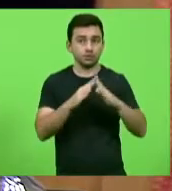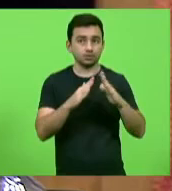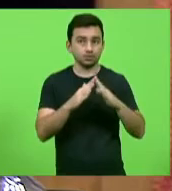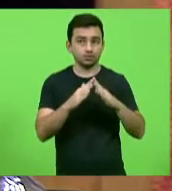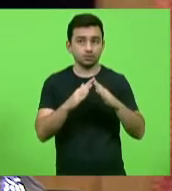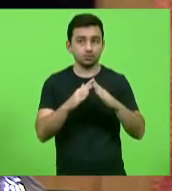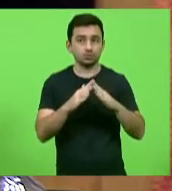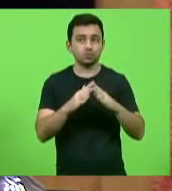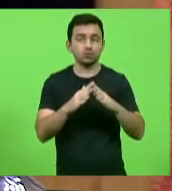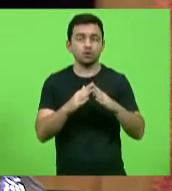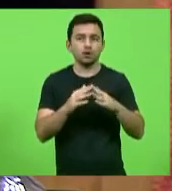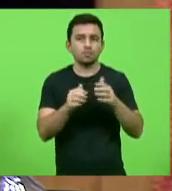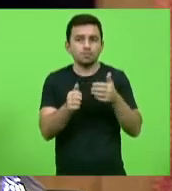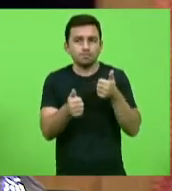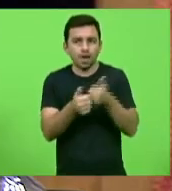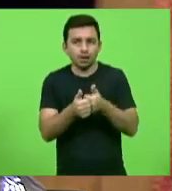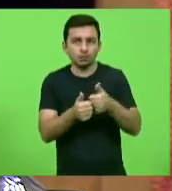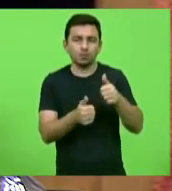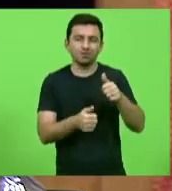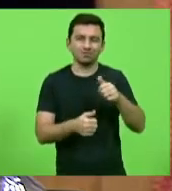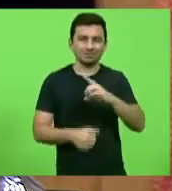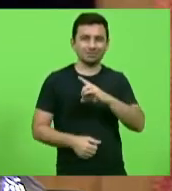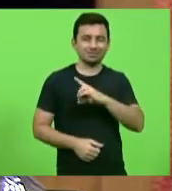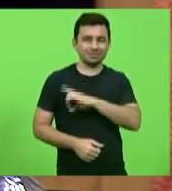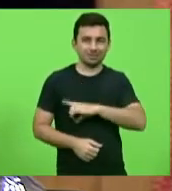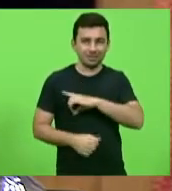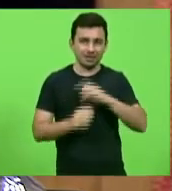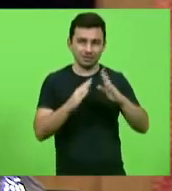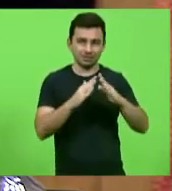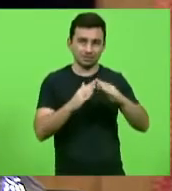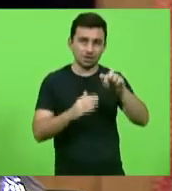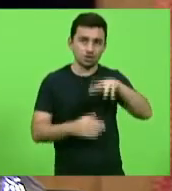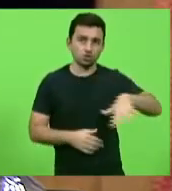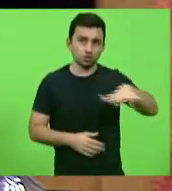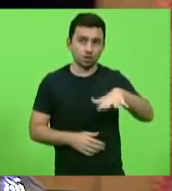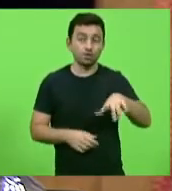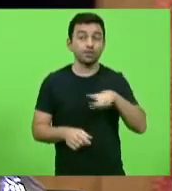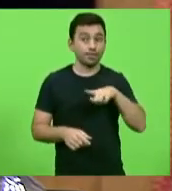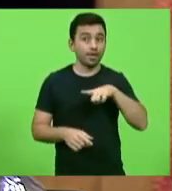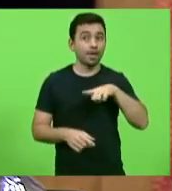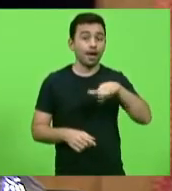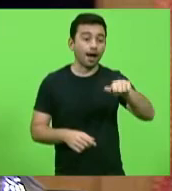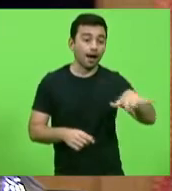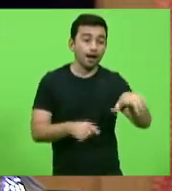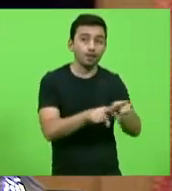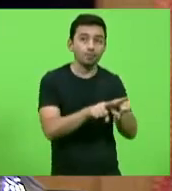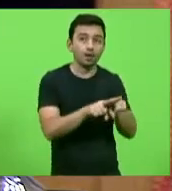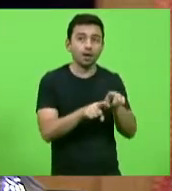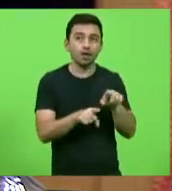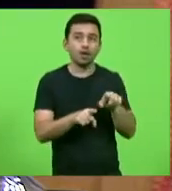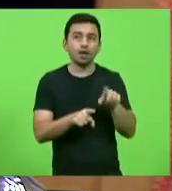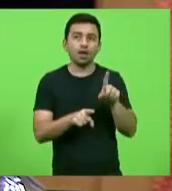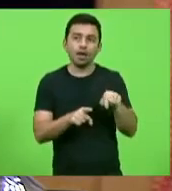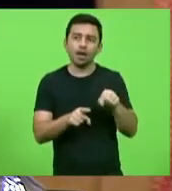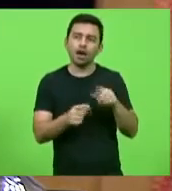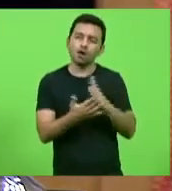junto à delegacia regional e, inclusive, com uma área para que descontração das crianças com